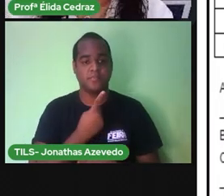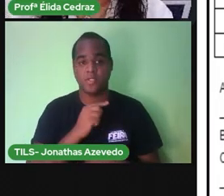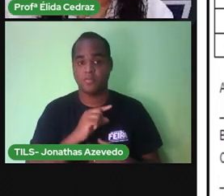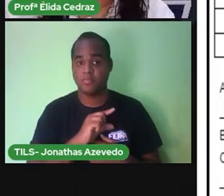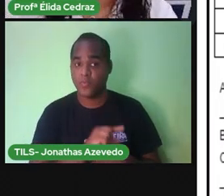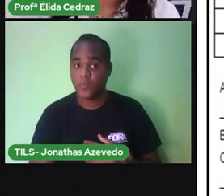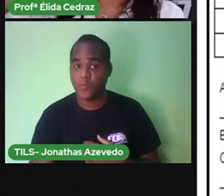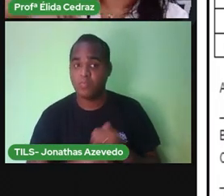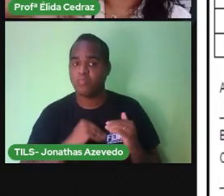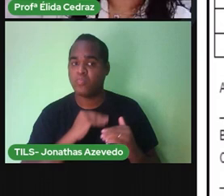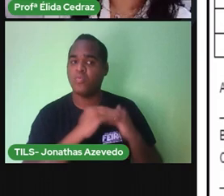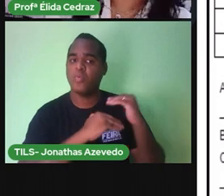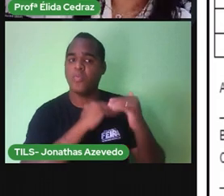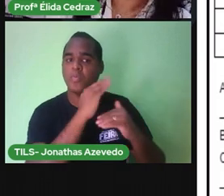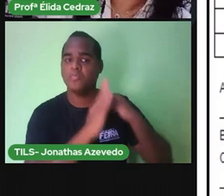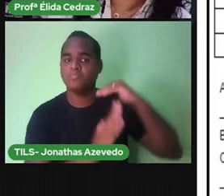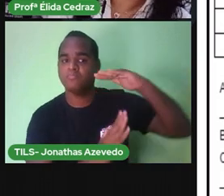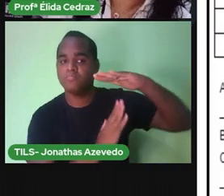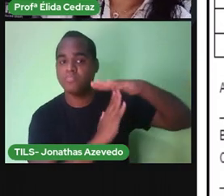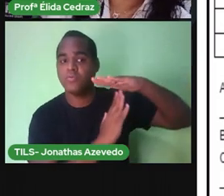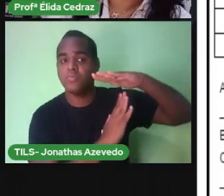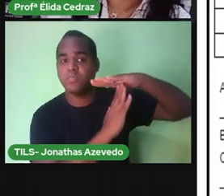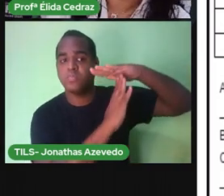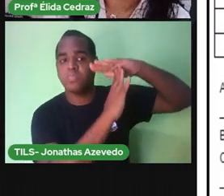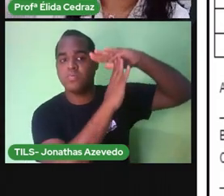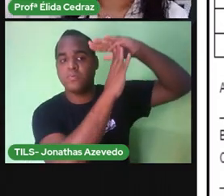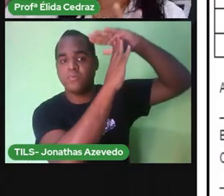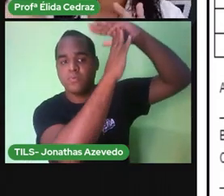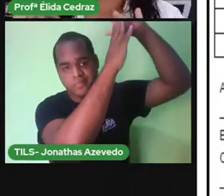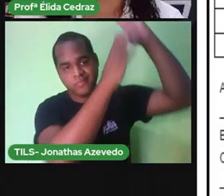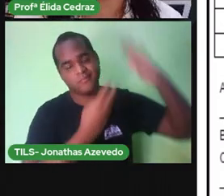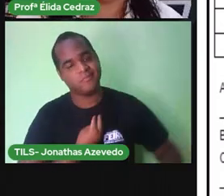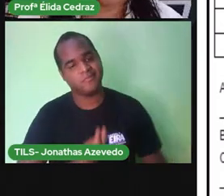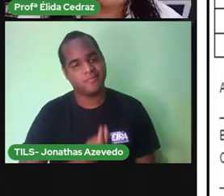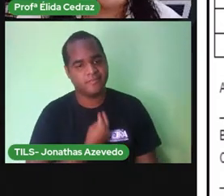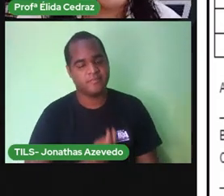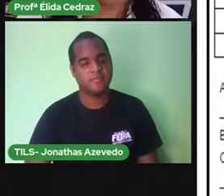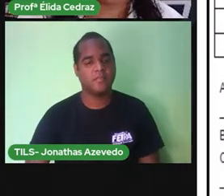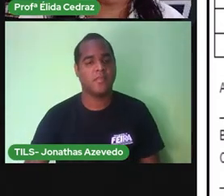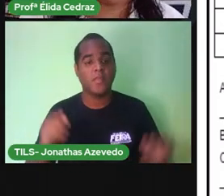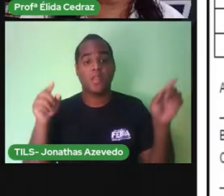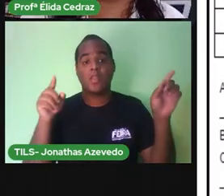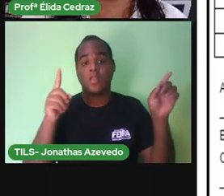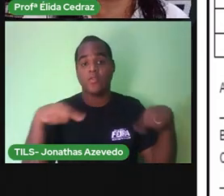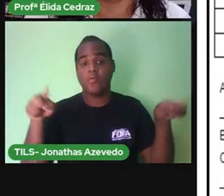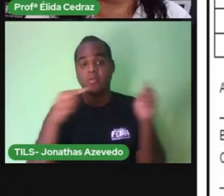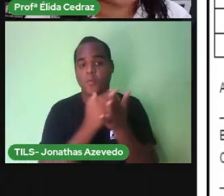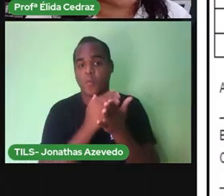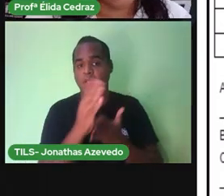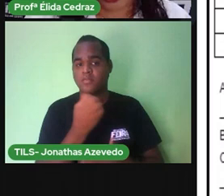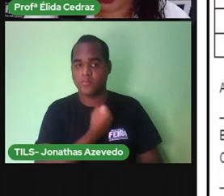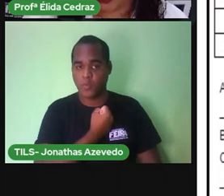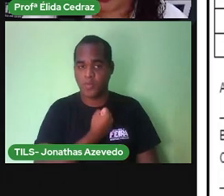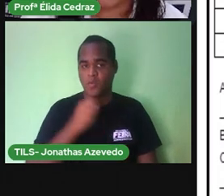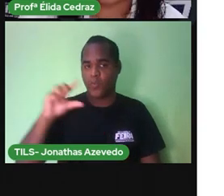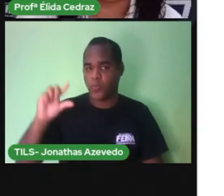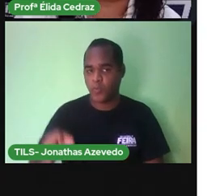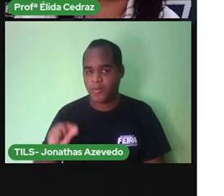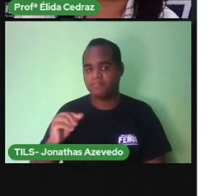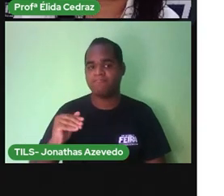números maiores Os números vão crescendo Então você vai começar Pelo número menor